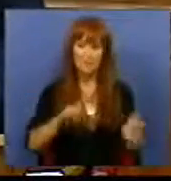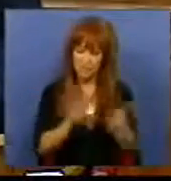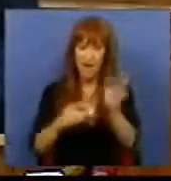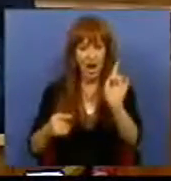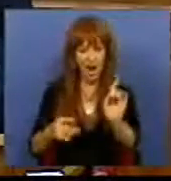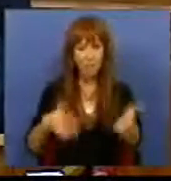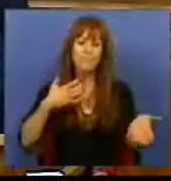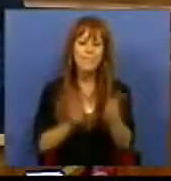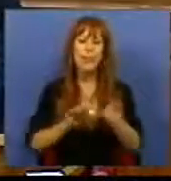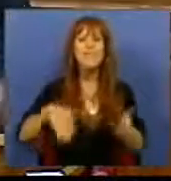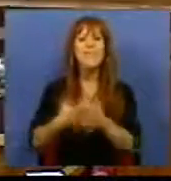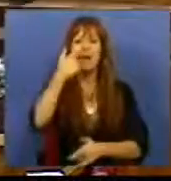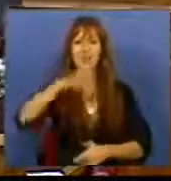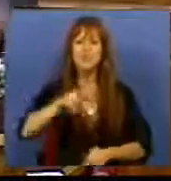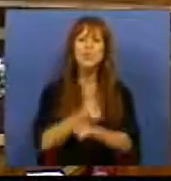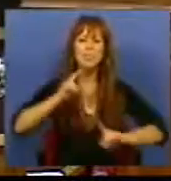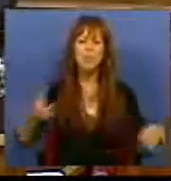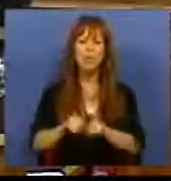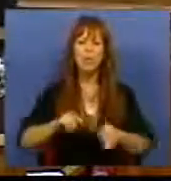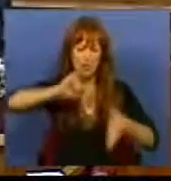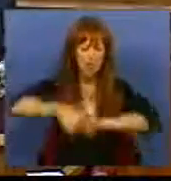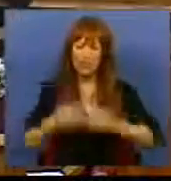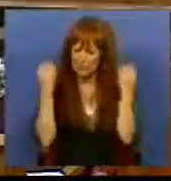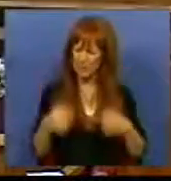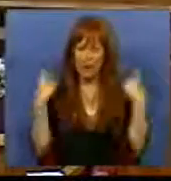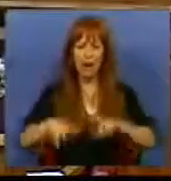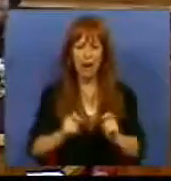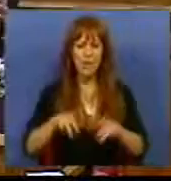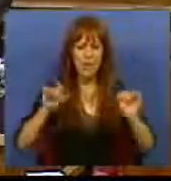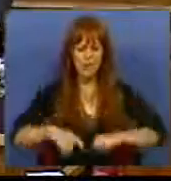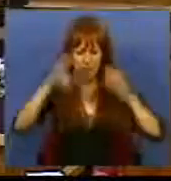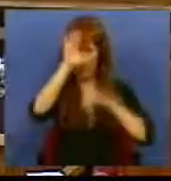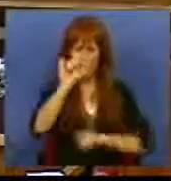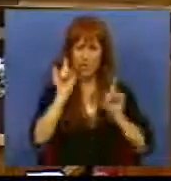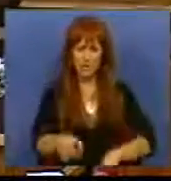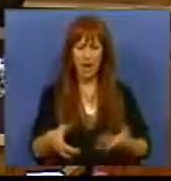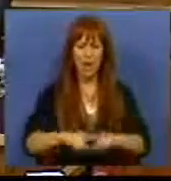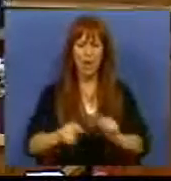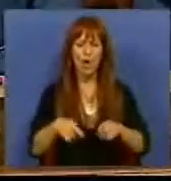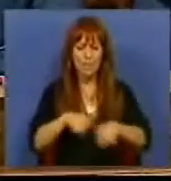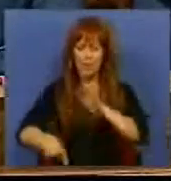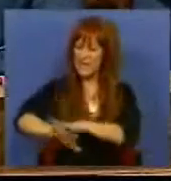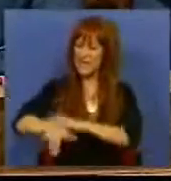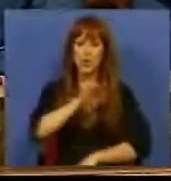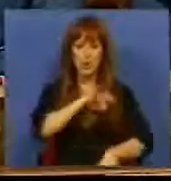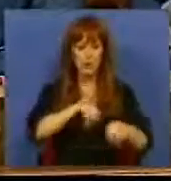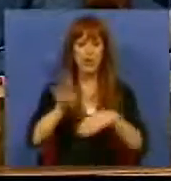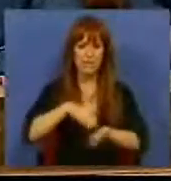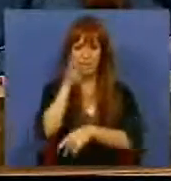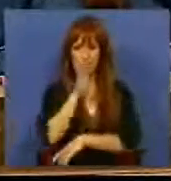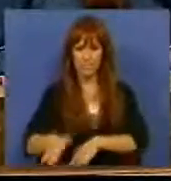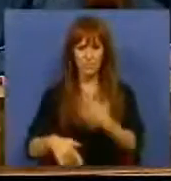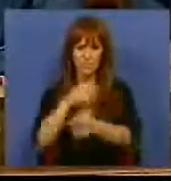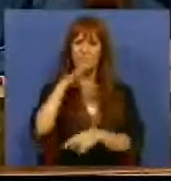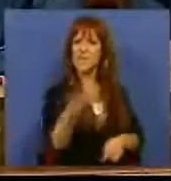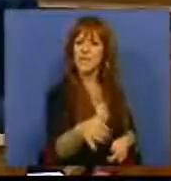facto. Prova aos portugueses a razão desta profunda injustiça, desta má governação, desta política direita que os senhores estão a executar.